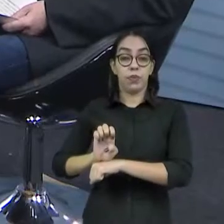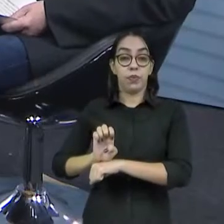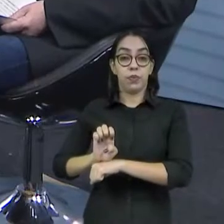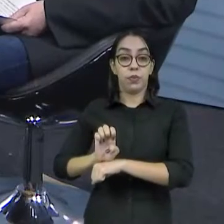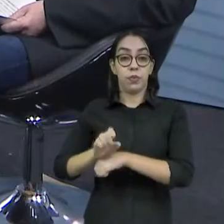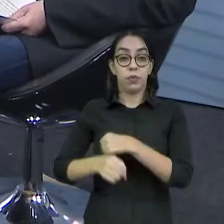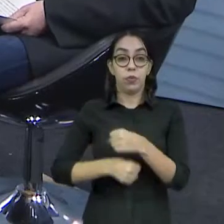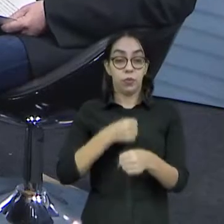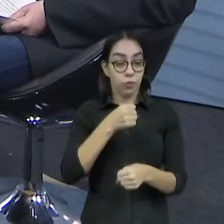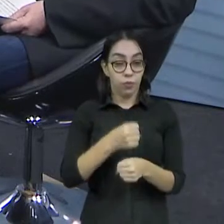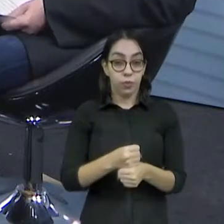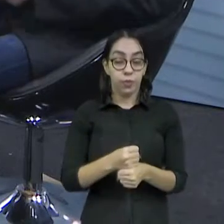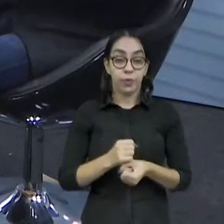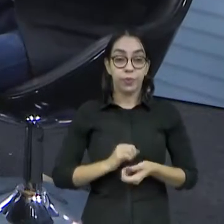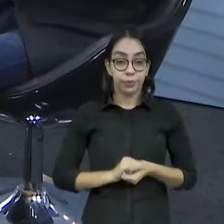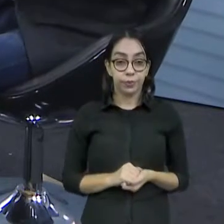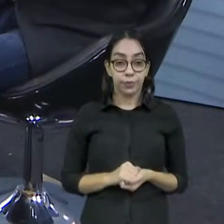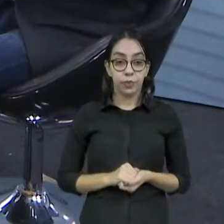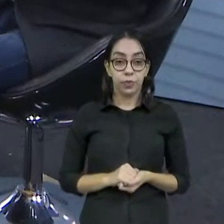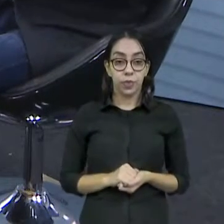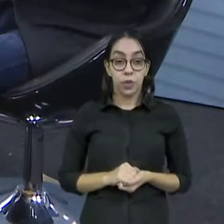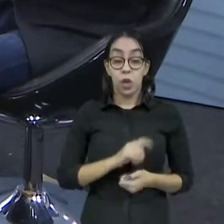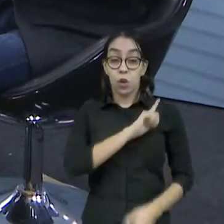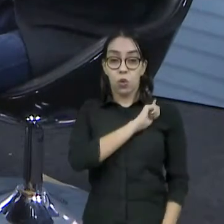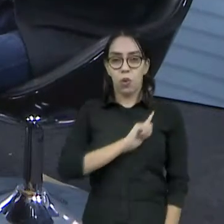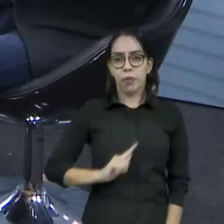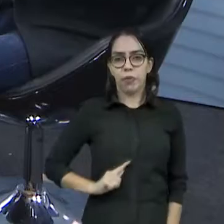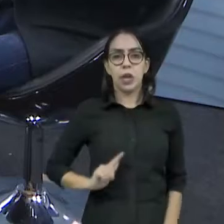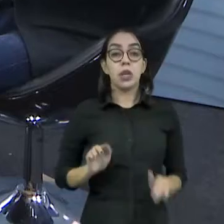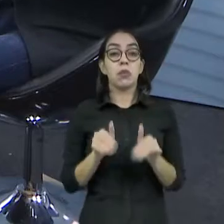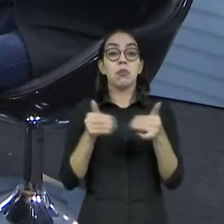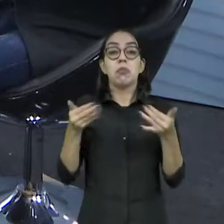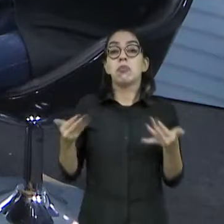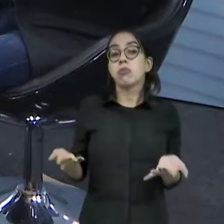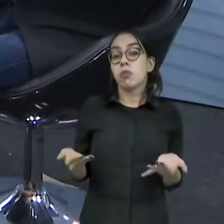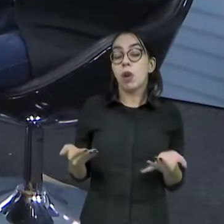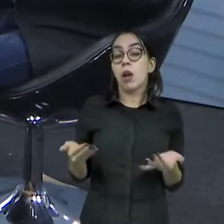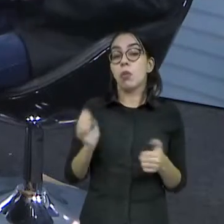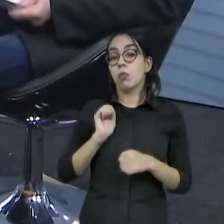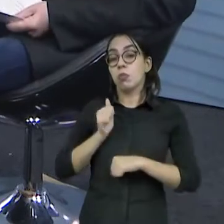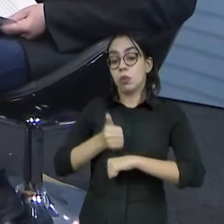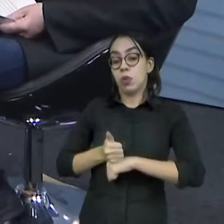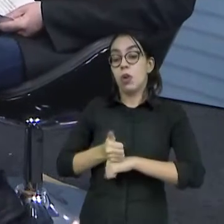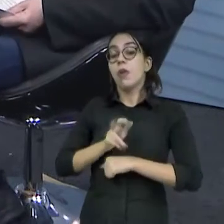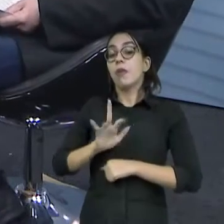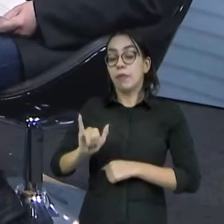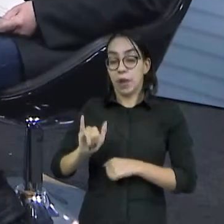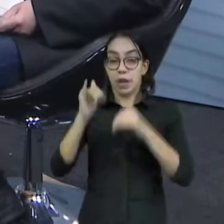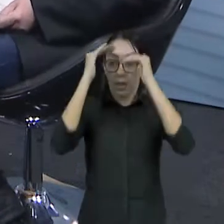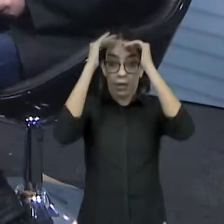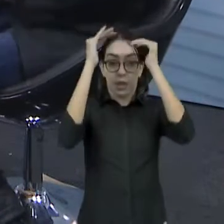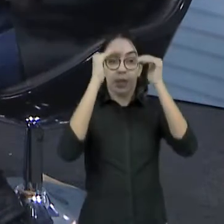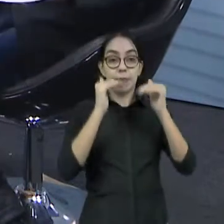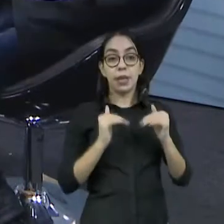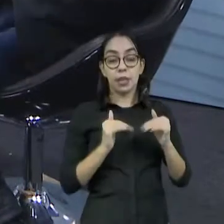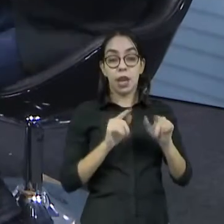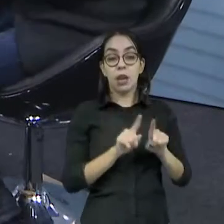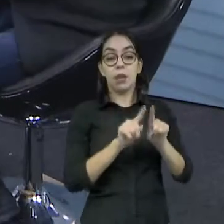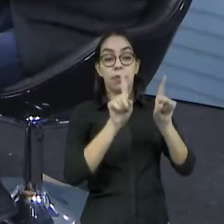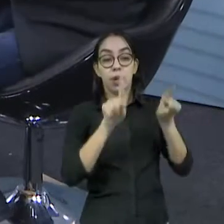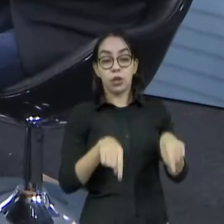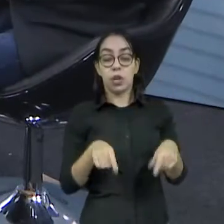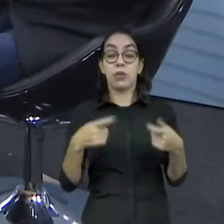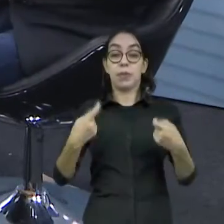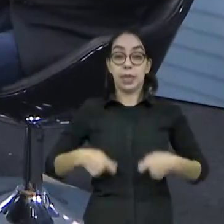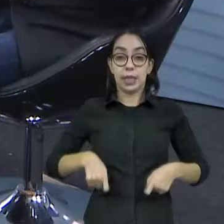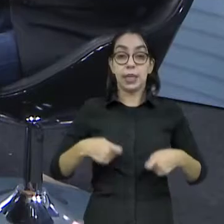que já foi aprovado aqui na Assembleia. Porque, independente do governador que venha, tem uma agenda. E essa agenda passa por quem está discutindo